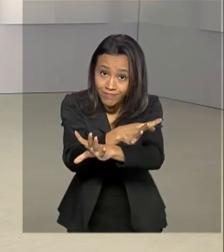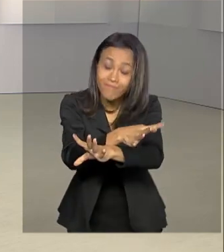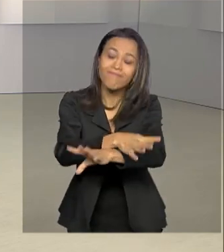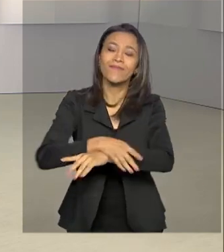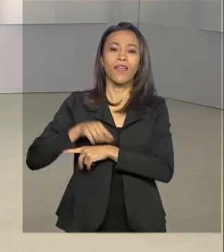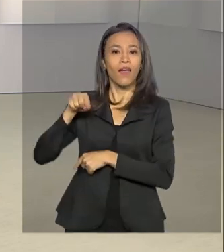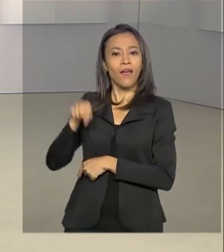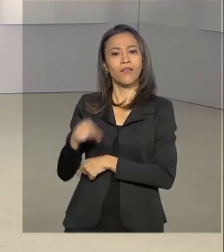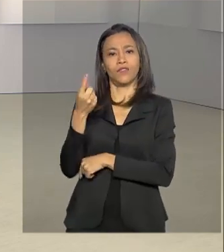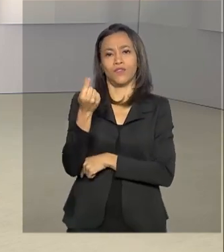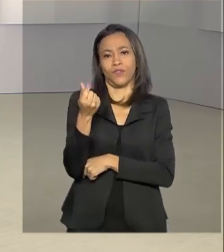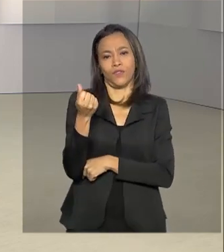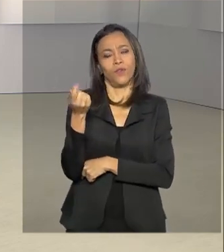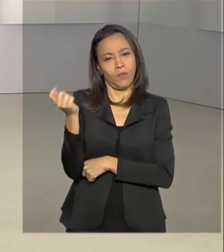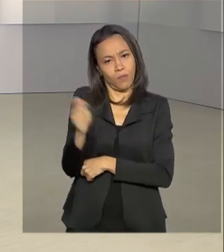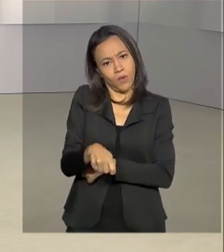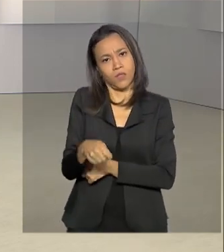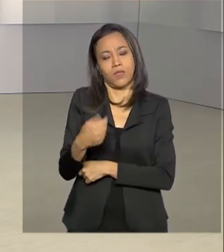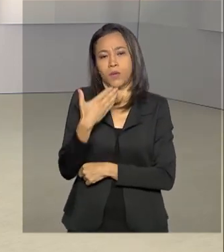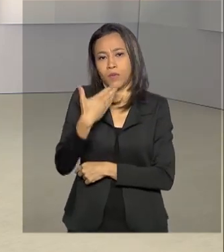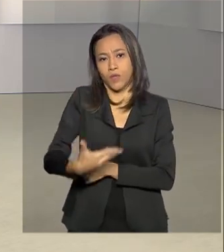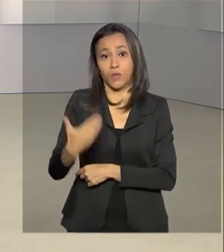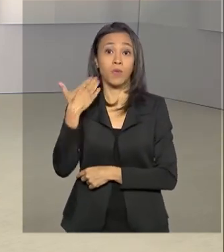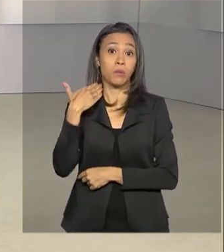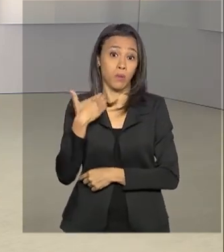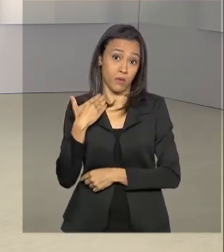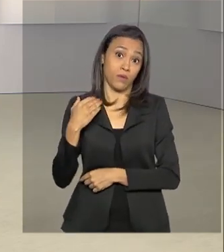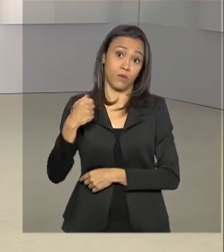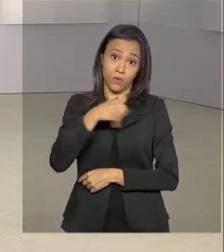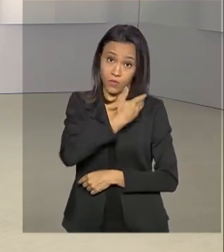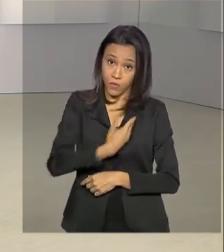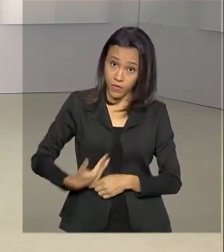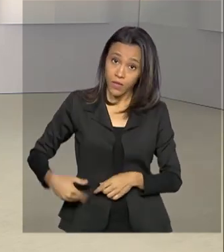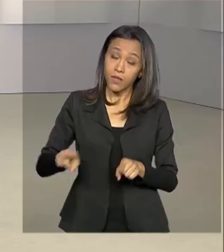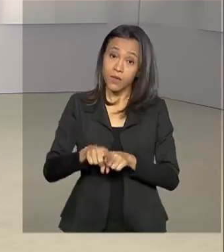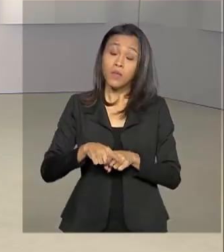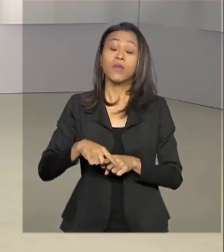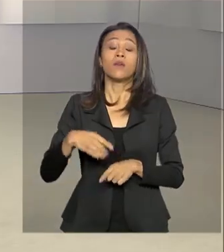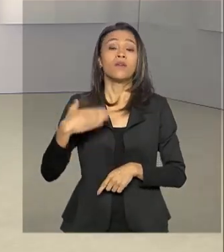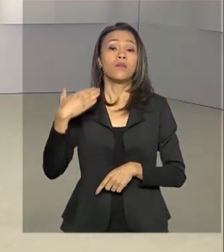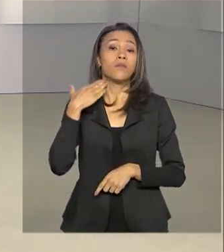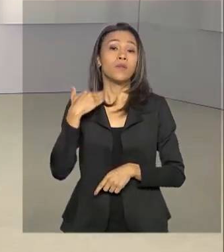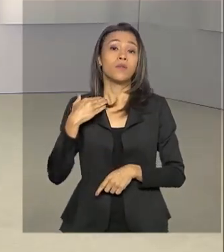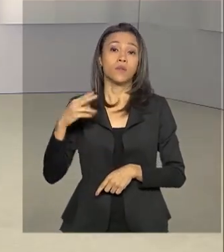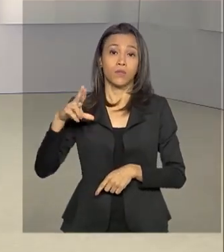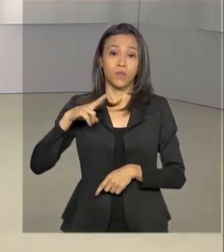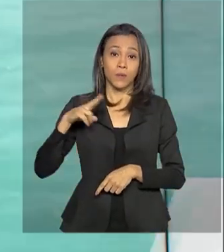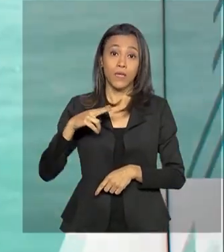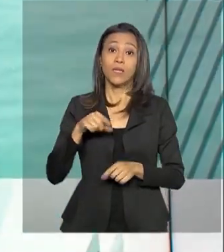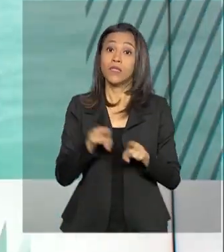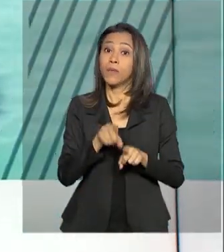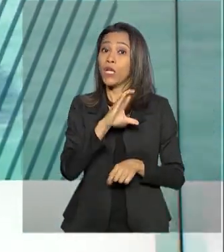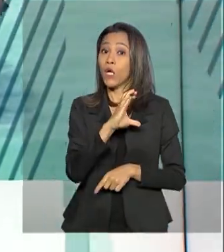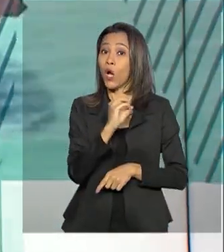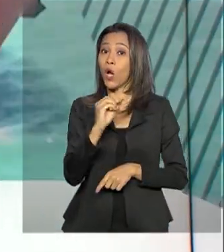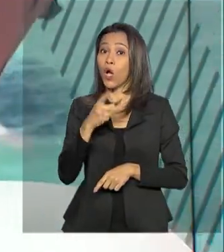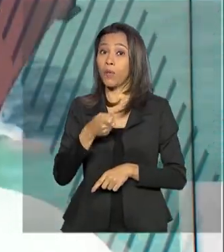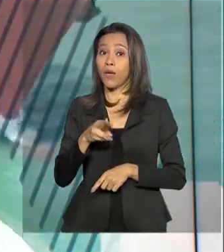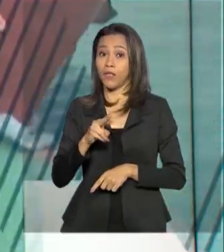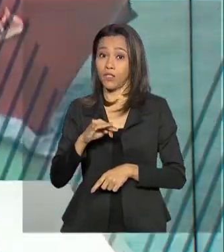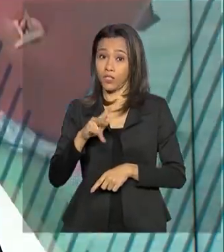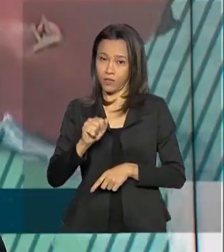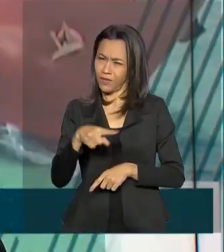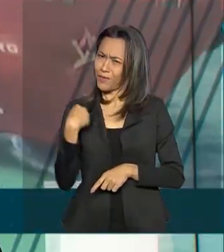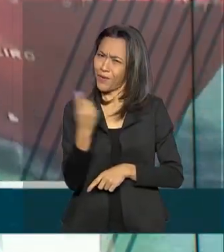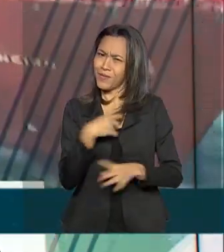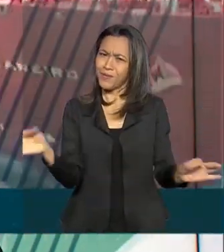recursos poderão ser pedidos em bancos públicos, privados e também cooperativas de crédito. A gente termina aqui,